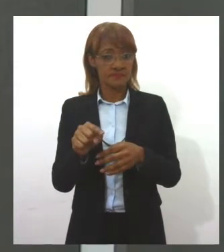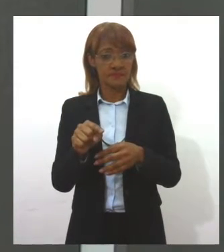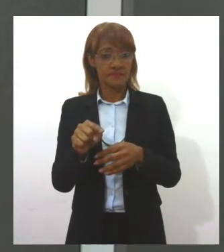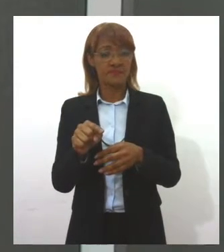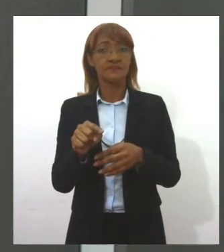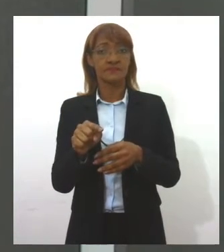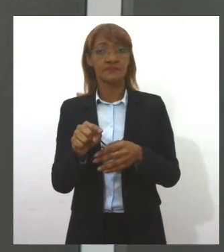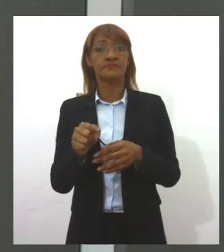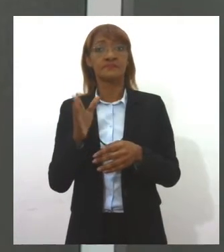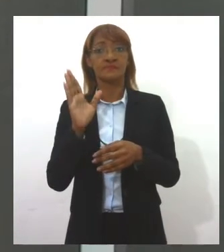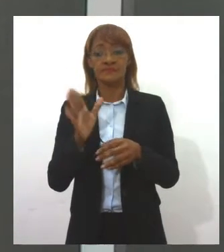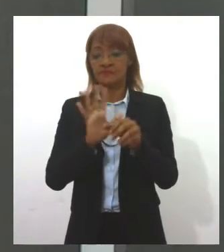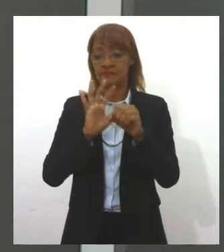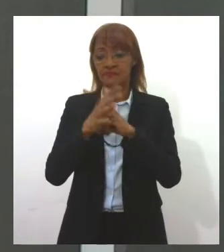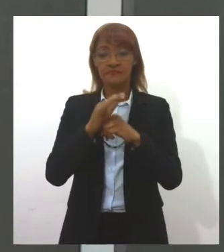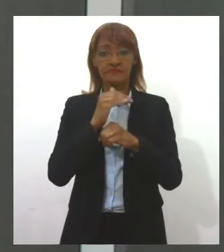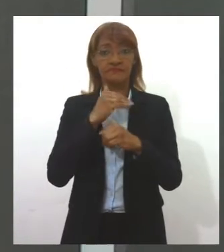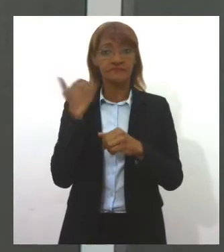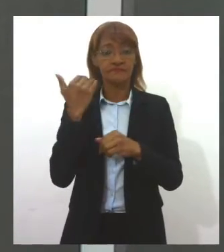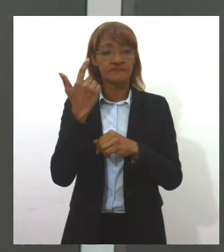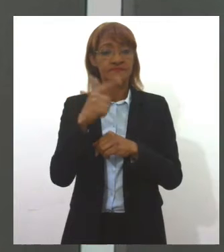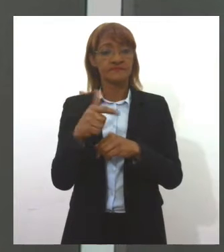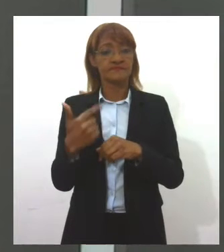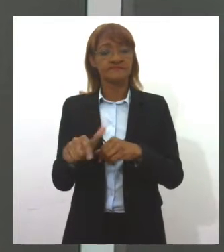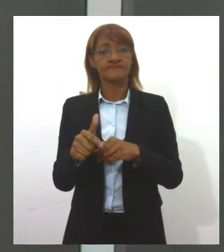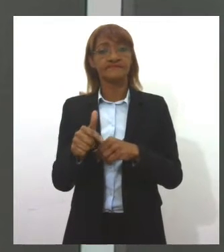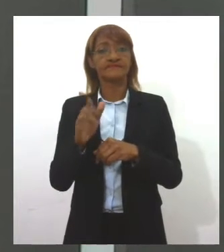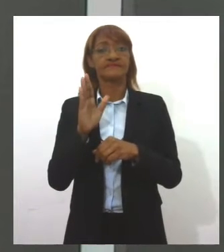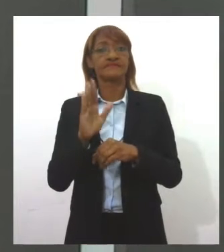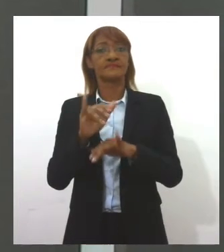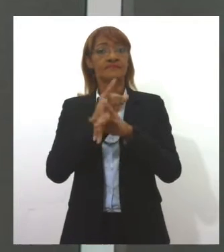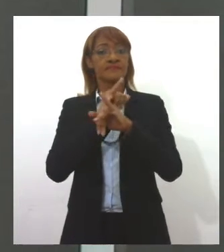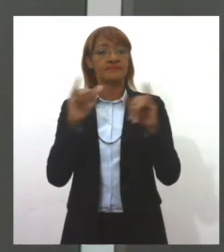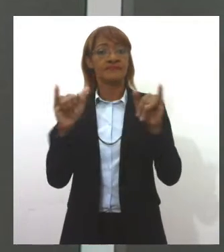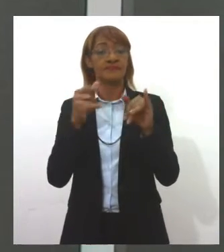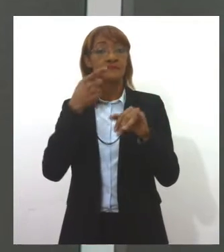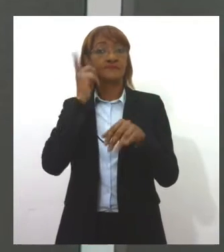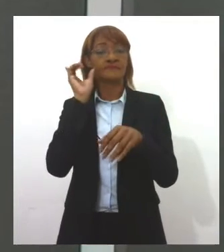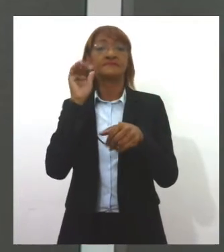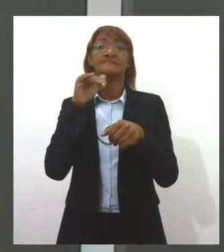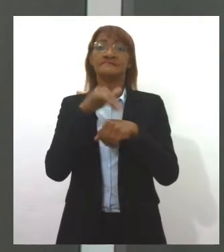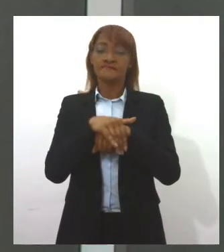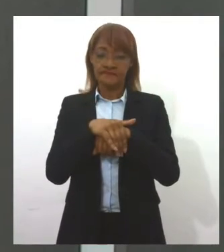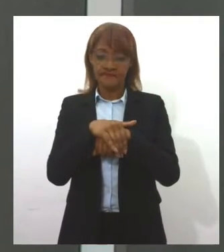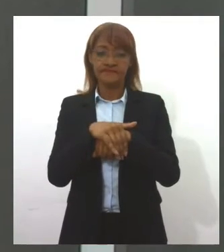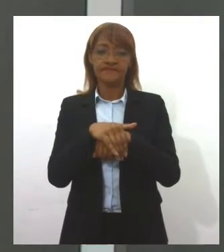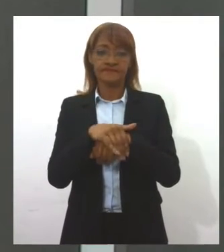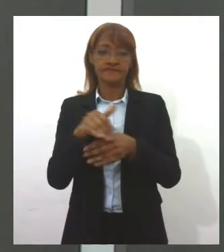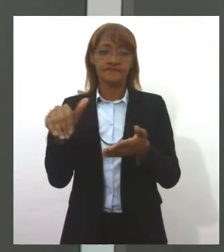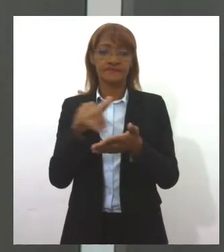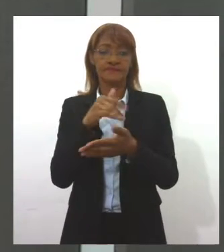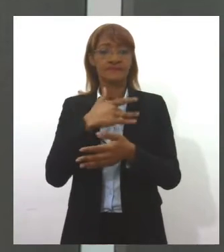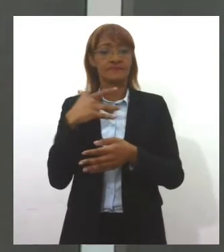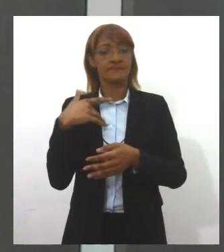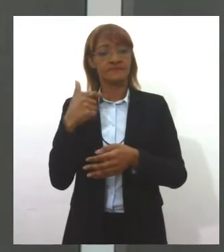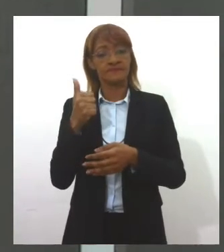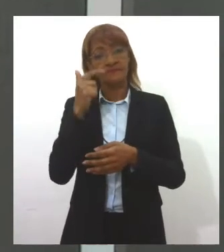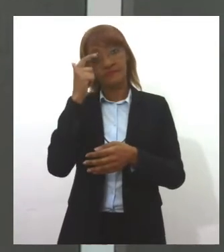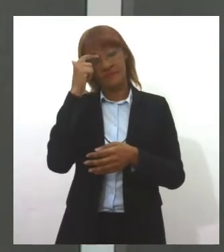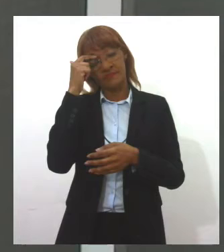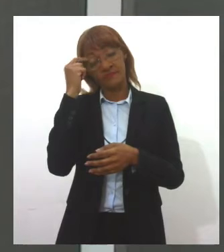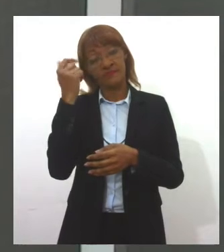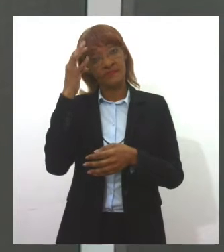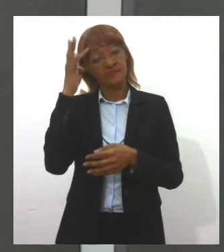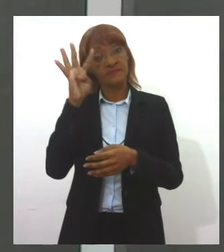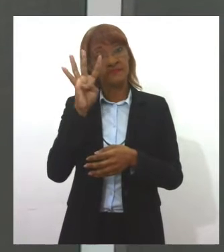mortes por Covid-19 no boletim epidemiológico divulgado na noite de ontem pela Secretaria de Estado da Saúde. É o quarto